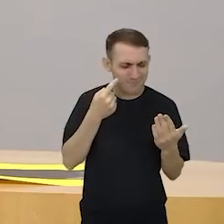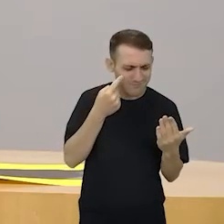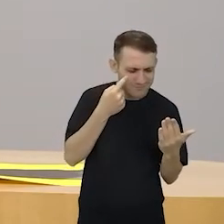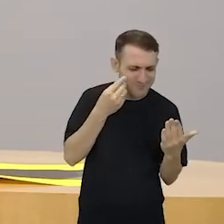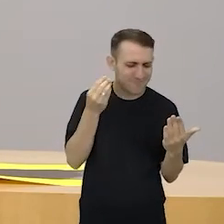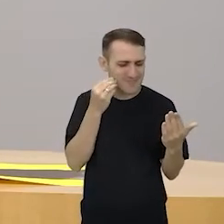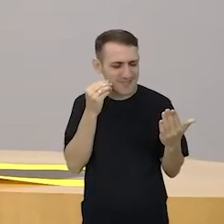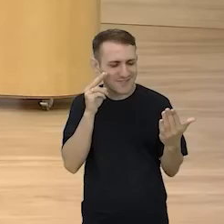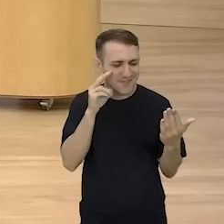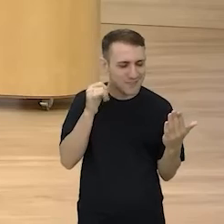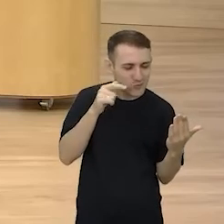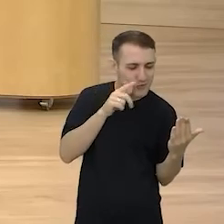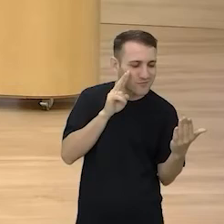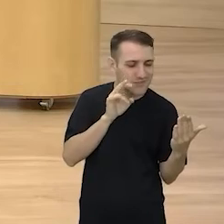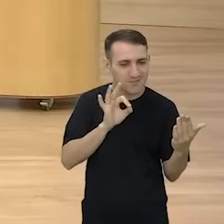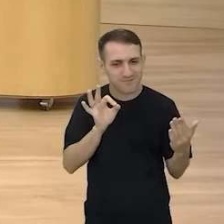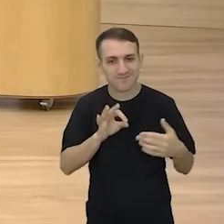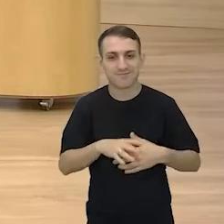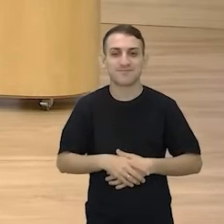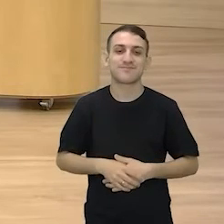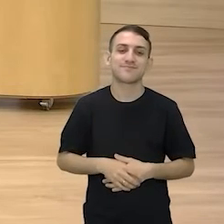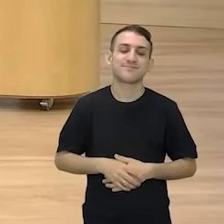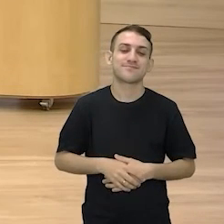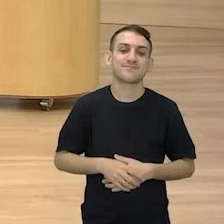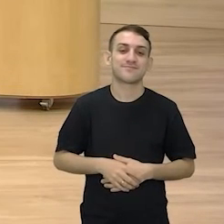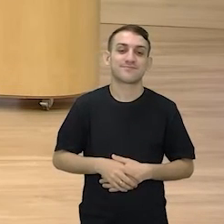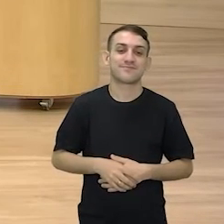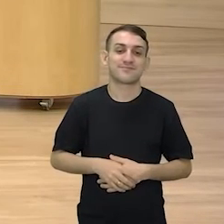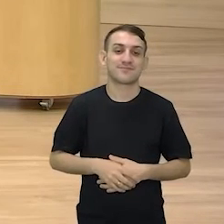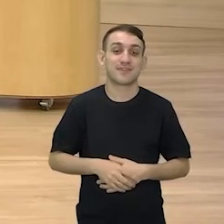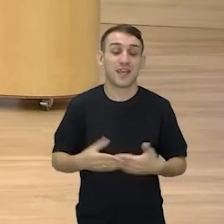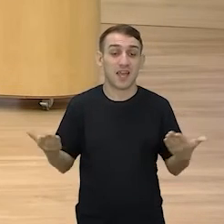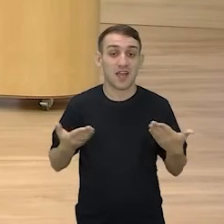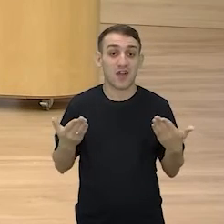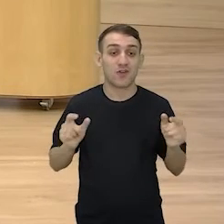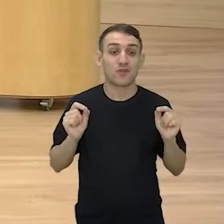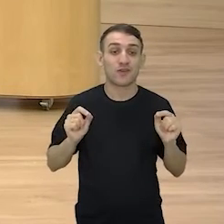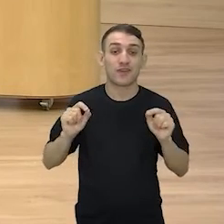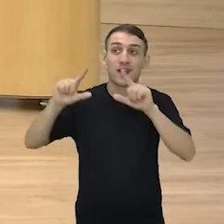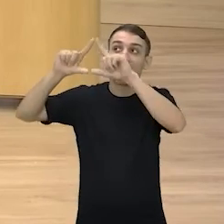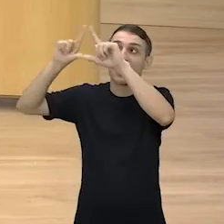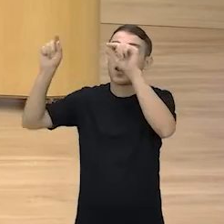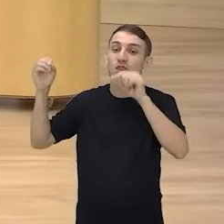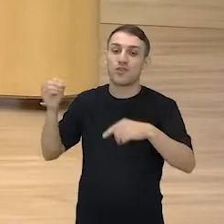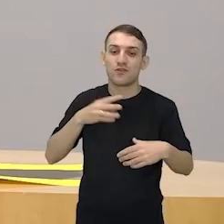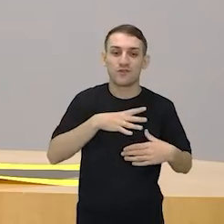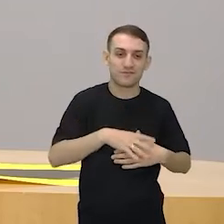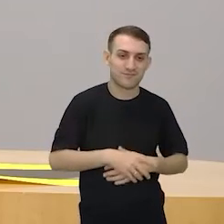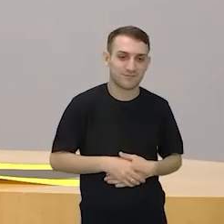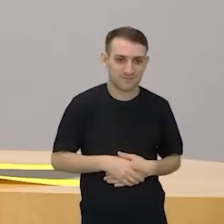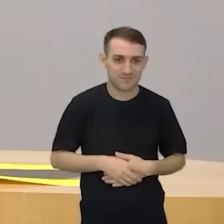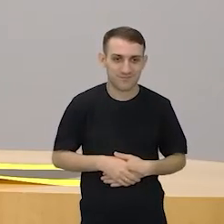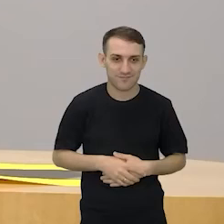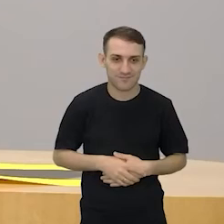vai ficar examinando com uma lupa. É. Muito bem. E agora a nova. Lua nova.